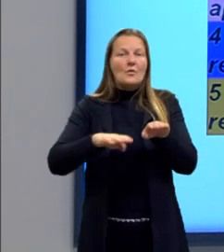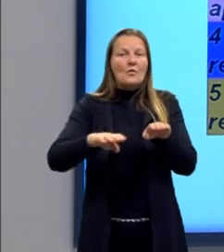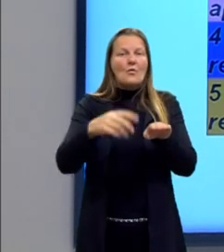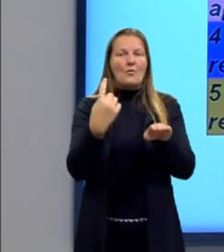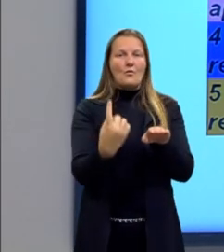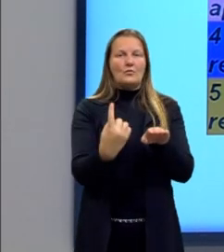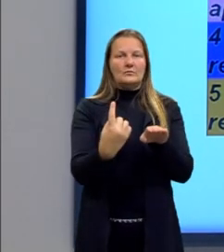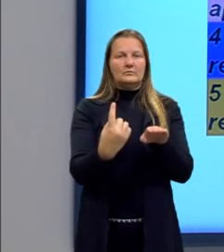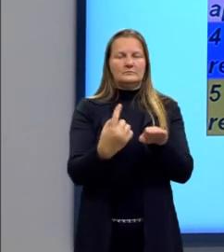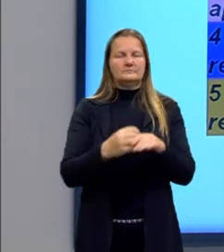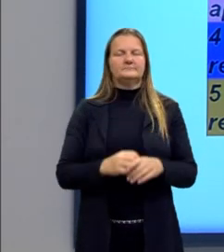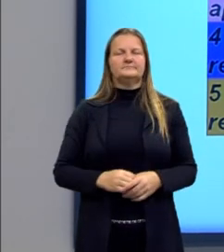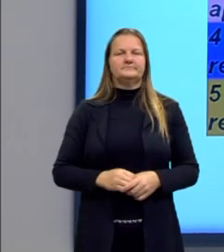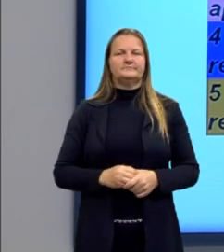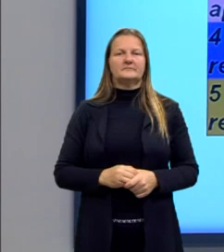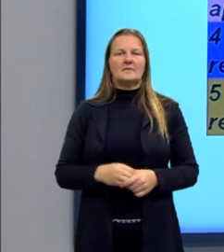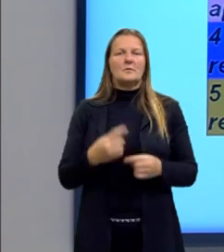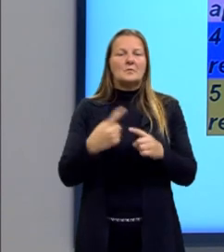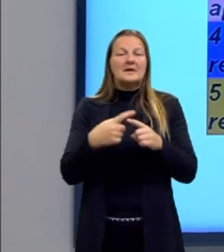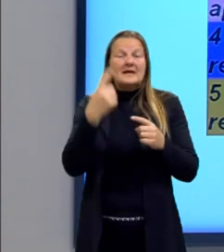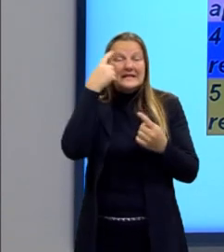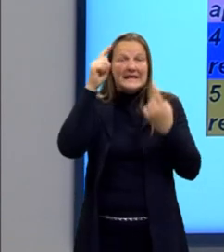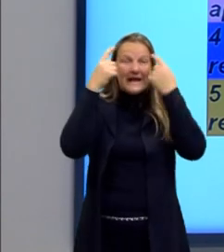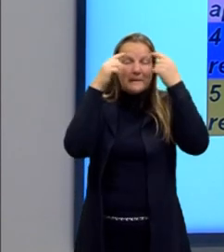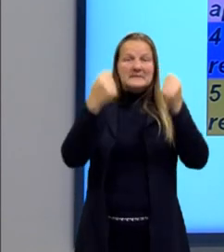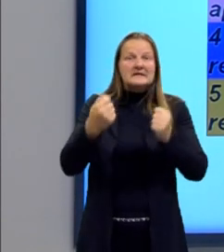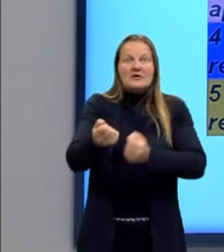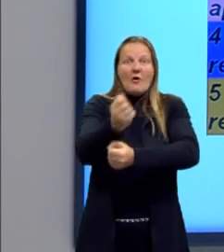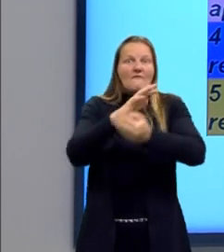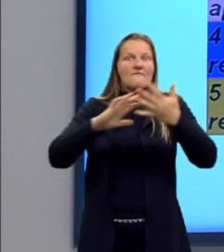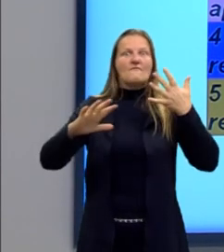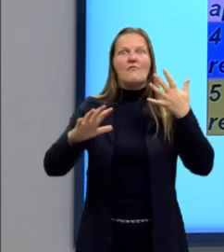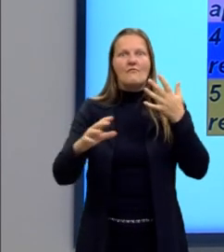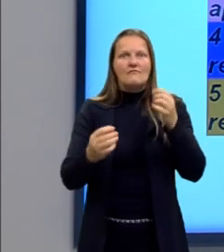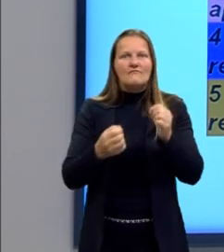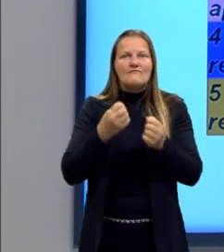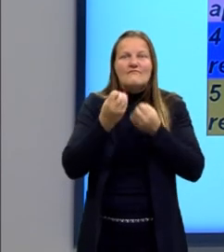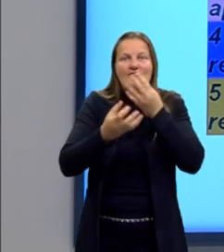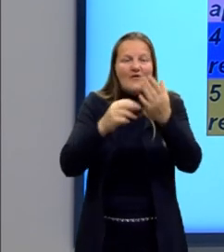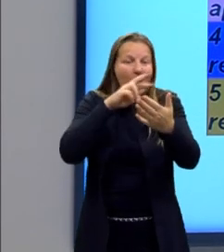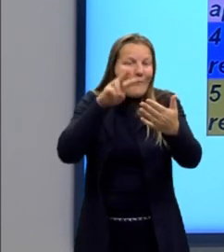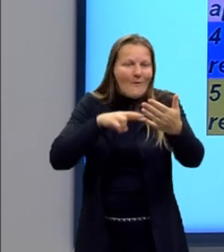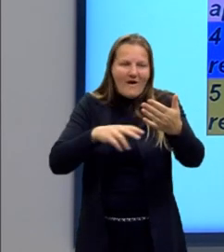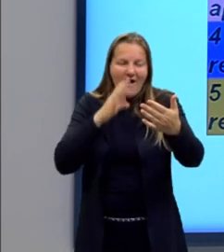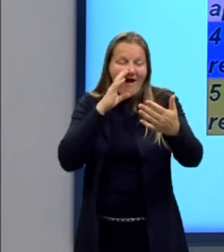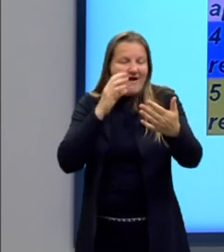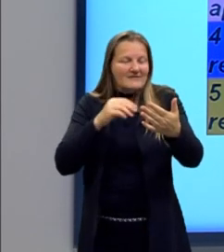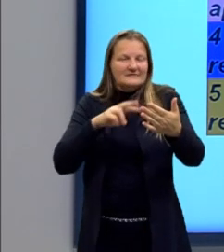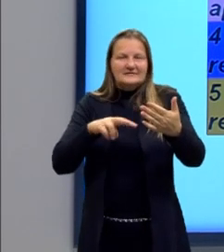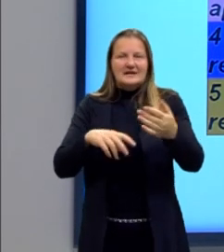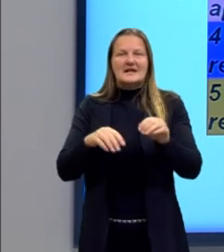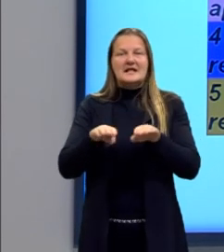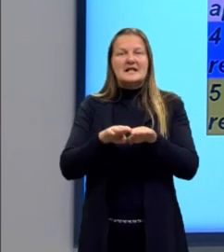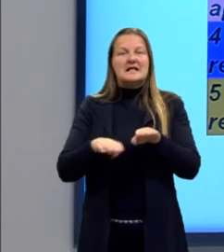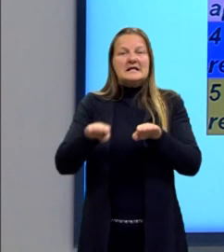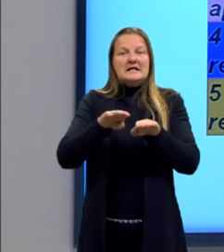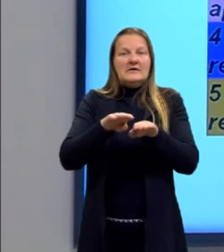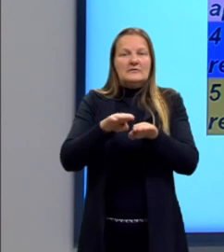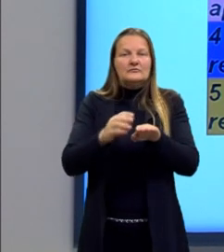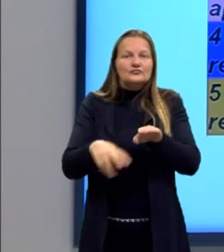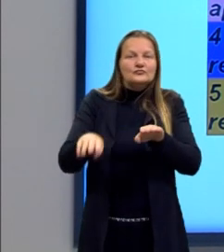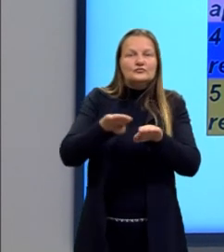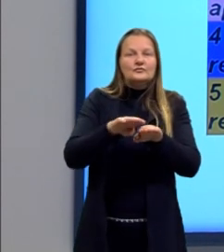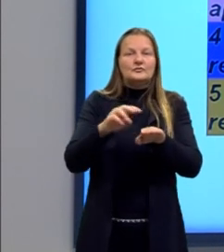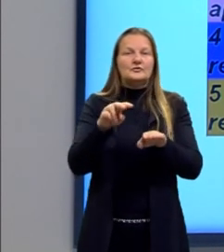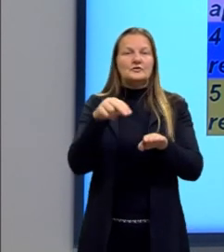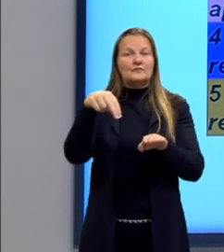informações e dos fatos e das ideias. Agora, se eu estou no nível 2, significa que